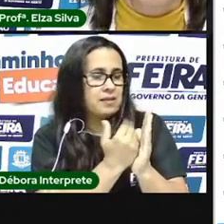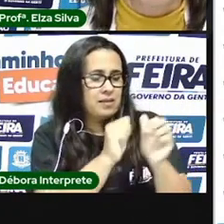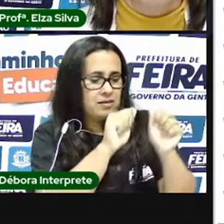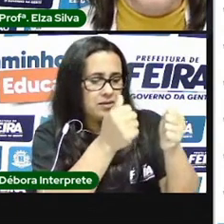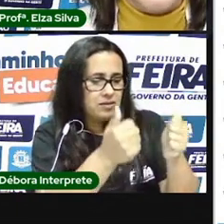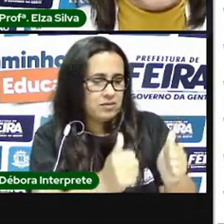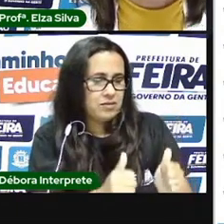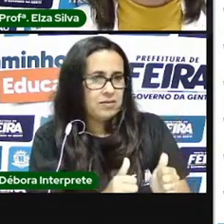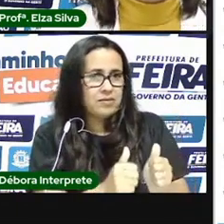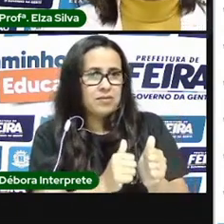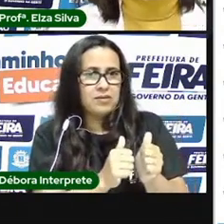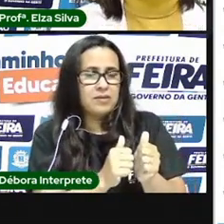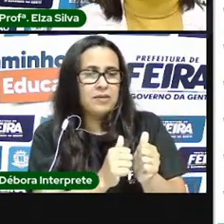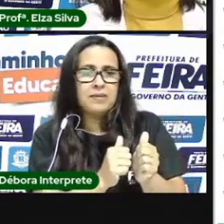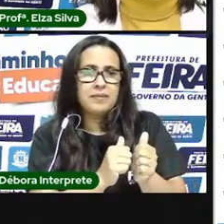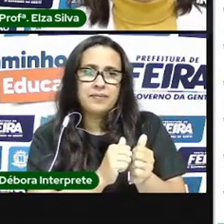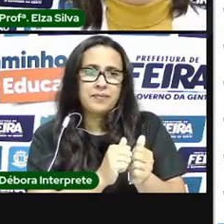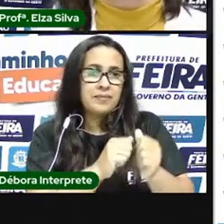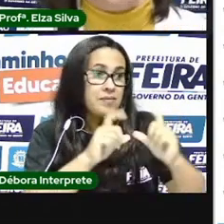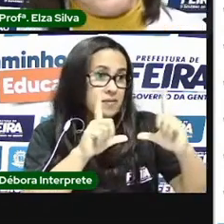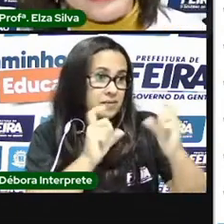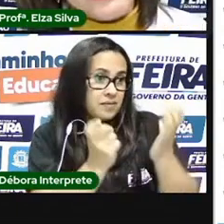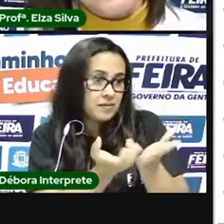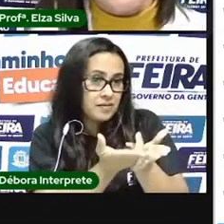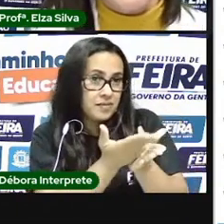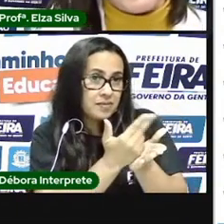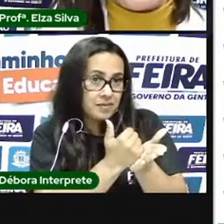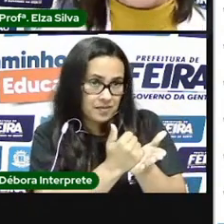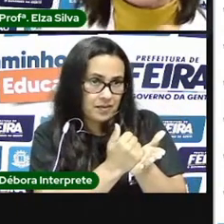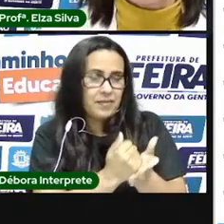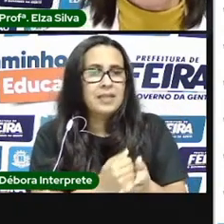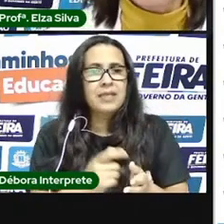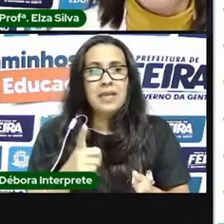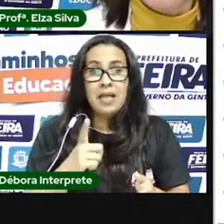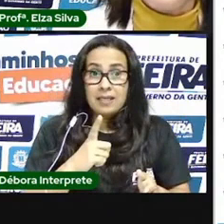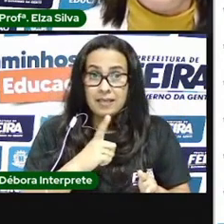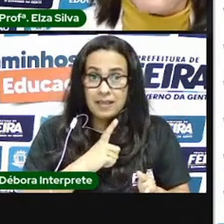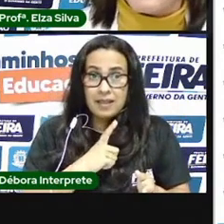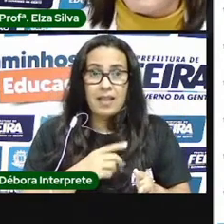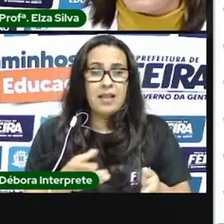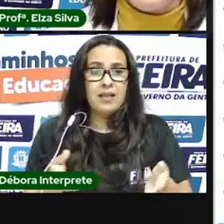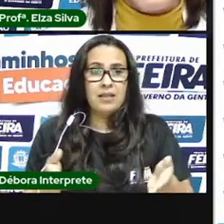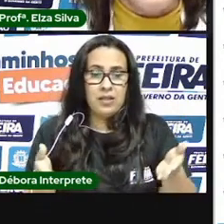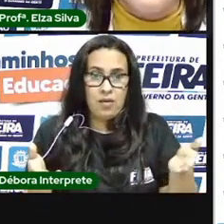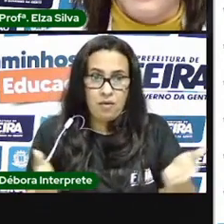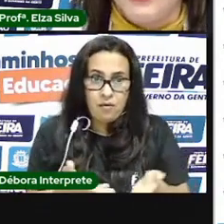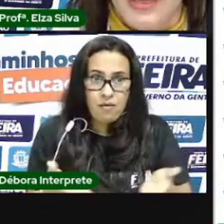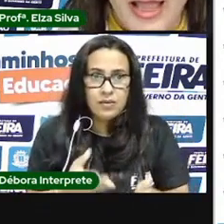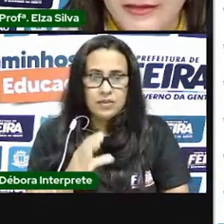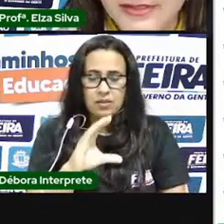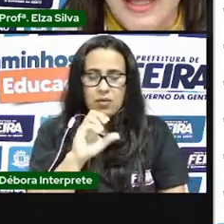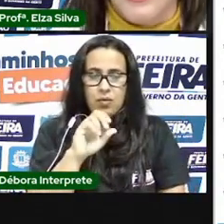gravura existem as formas contemporâneas aquelas que unem som e imagem e que nós somos